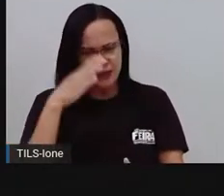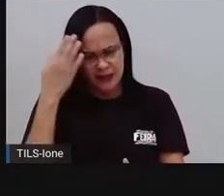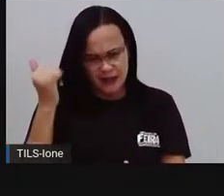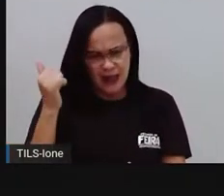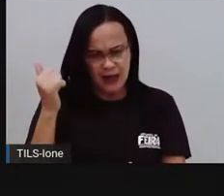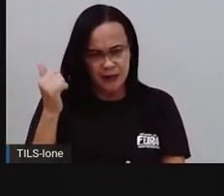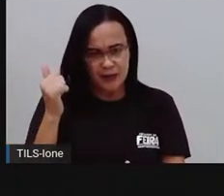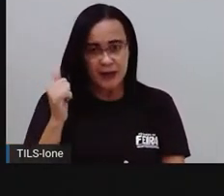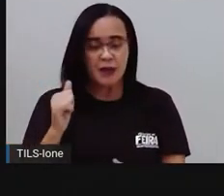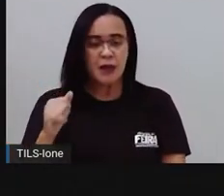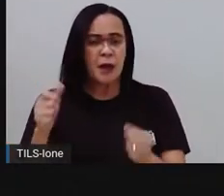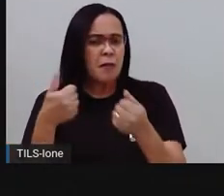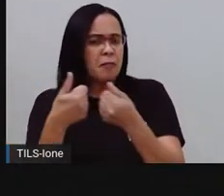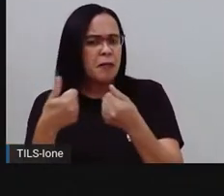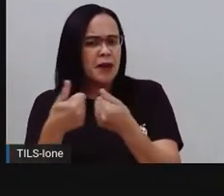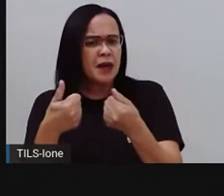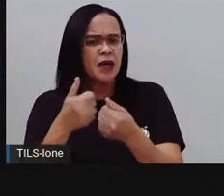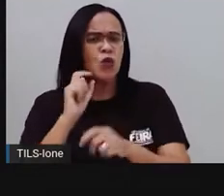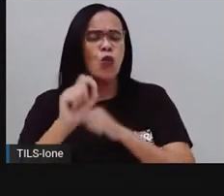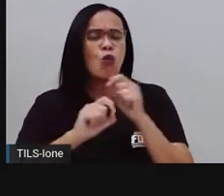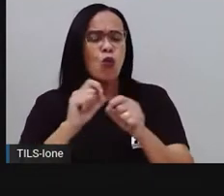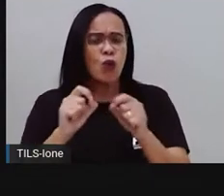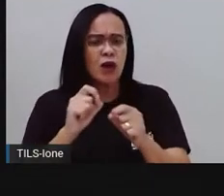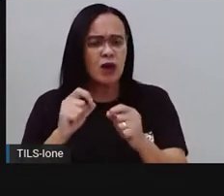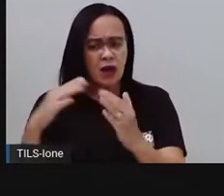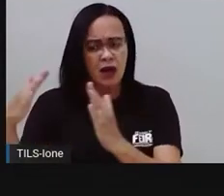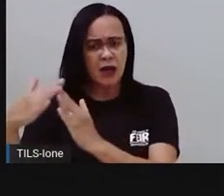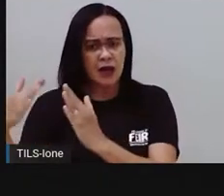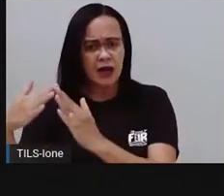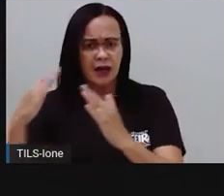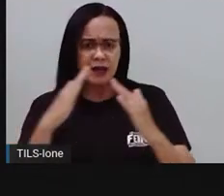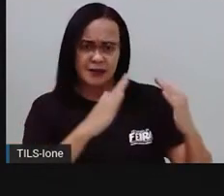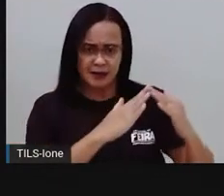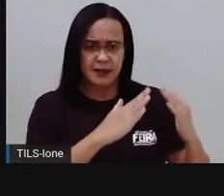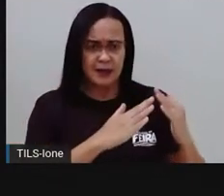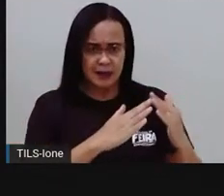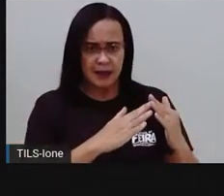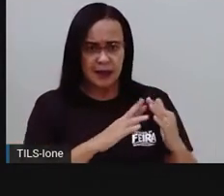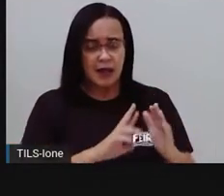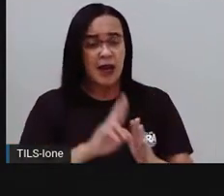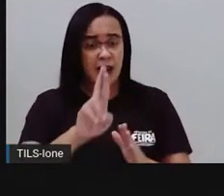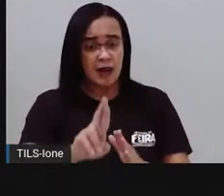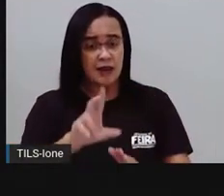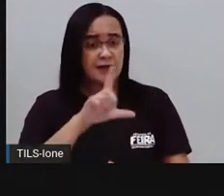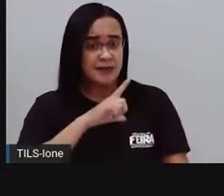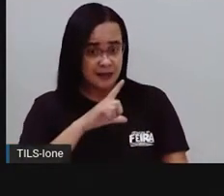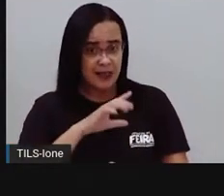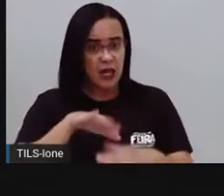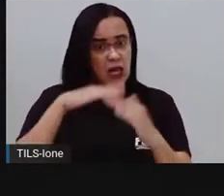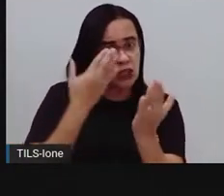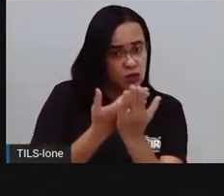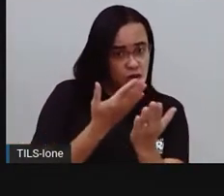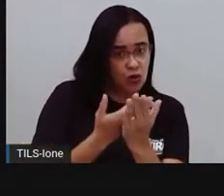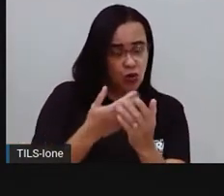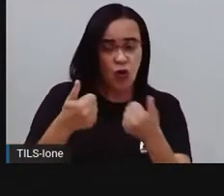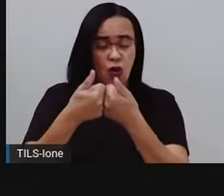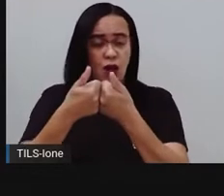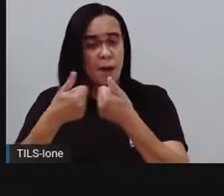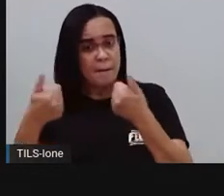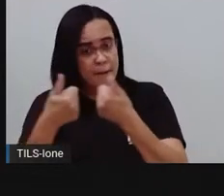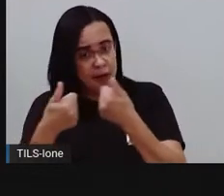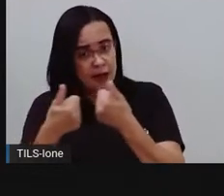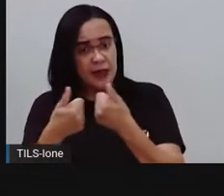De onde ela fica perto, será que tem algum ponto de referência, tem alguma escola por perto, tem algum supermercado,